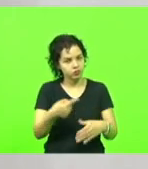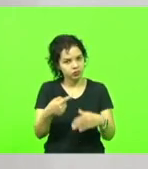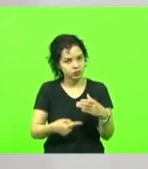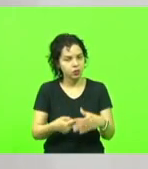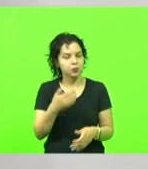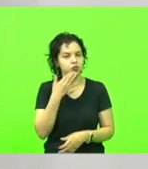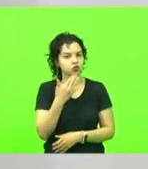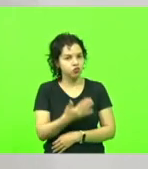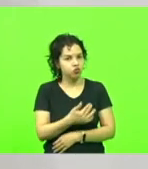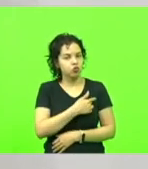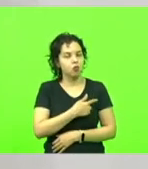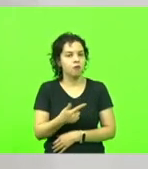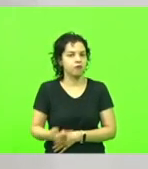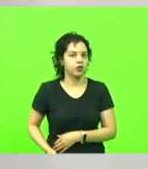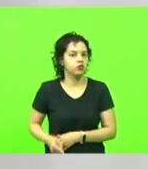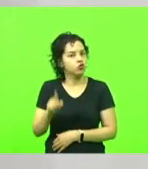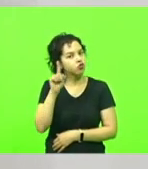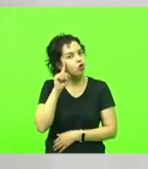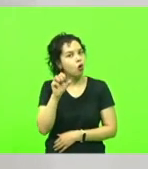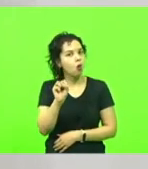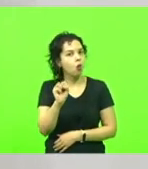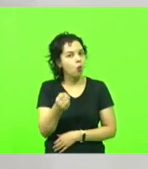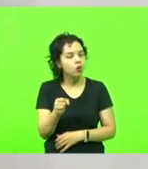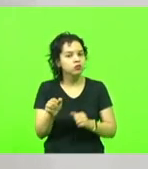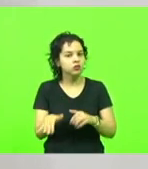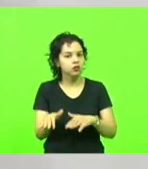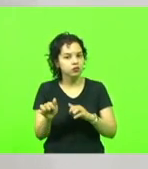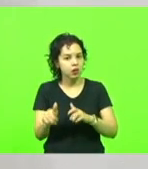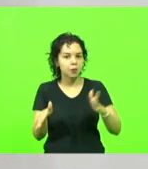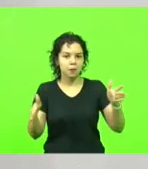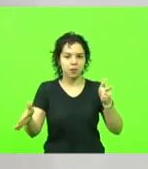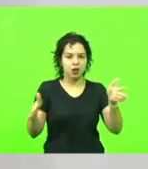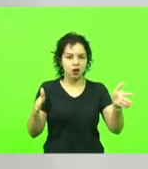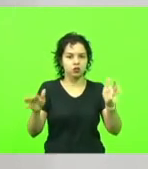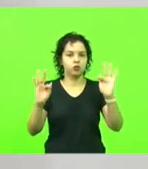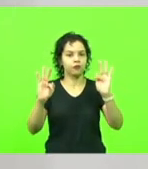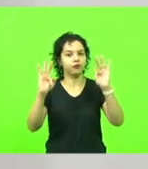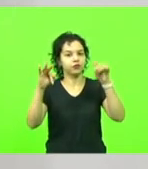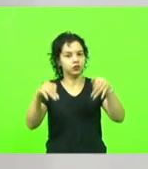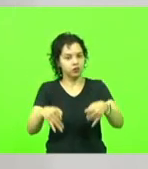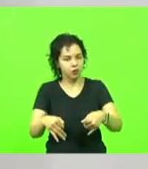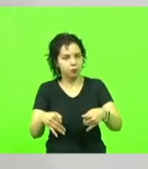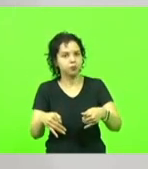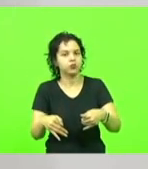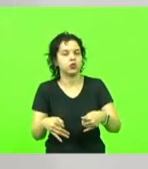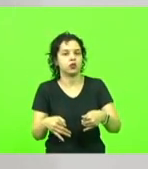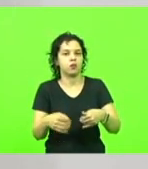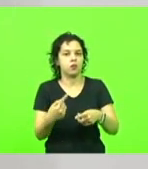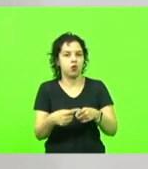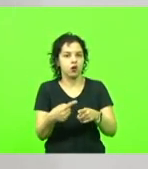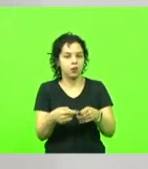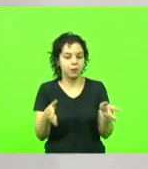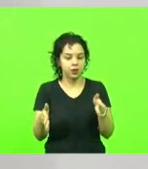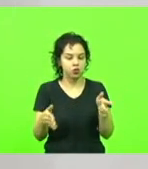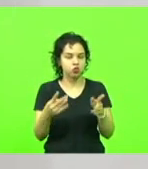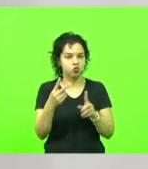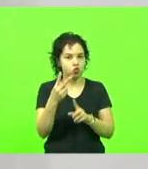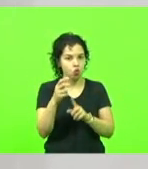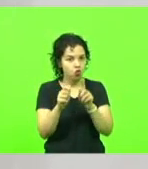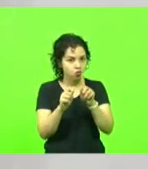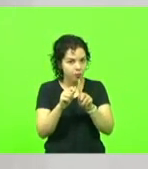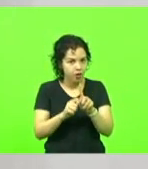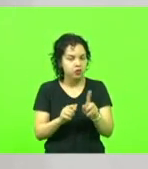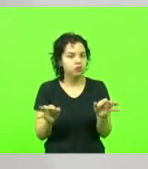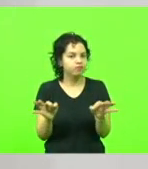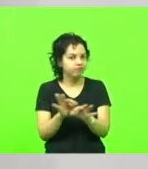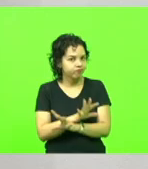e dia 8 de setembro, que foi o prazo final, já que vencia os dois meses, a votação